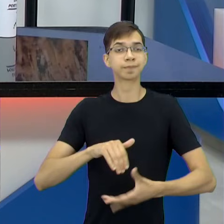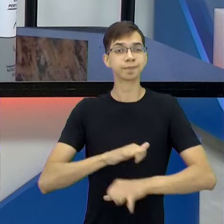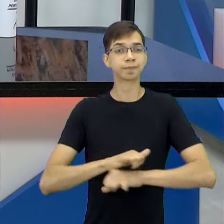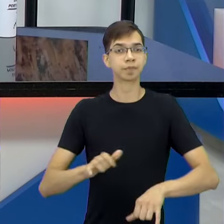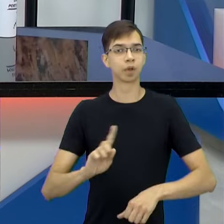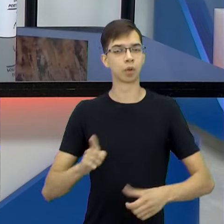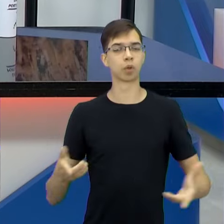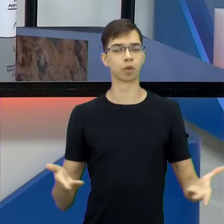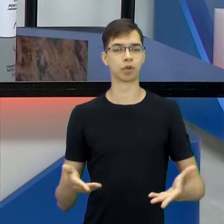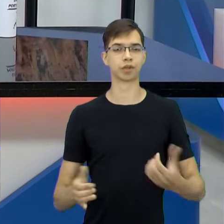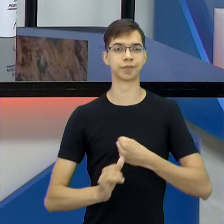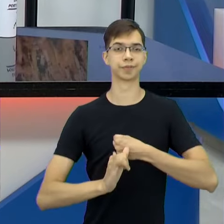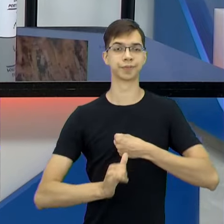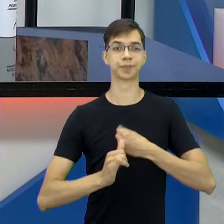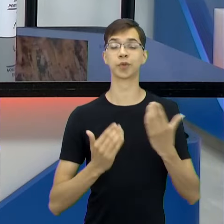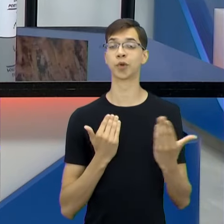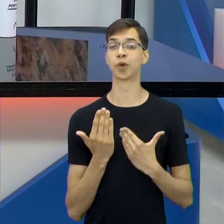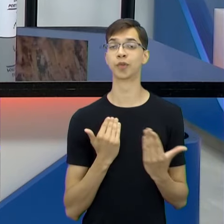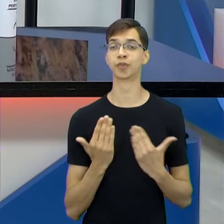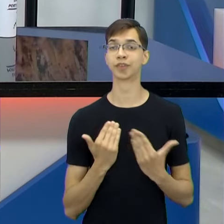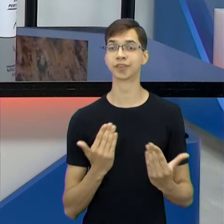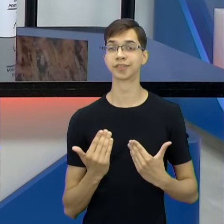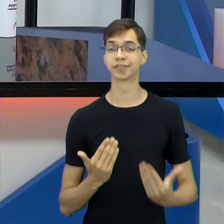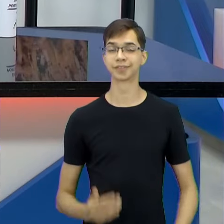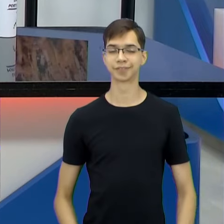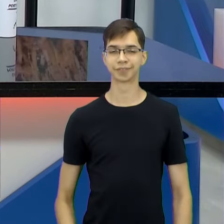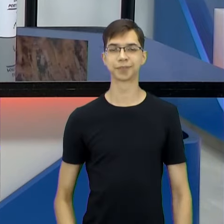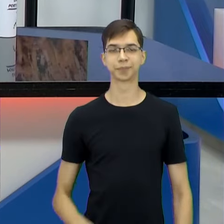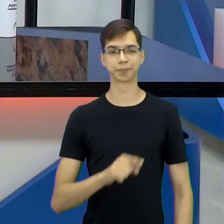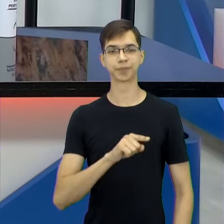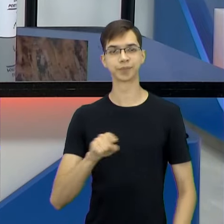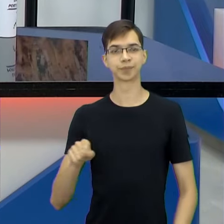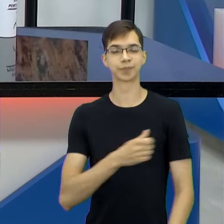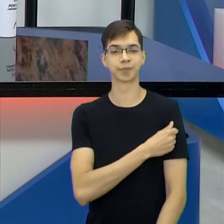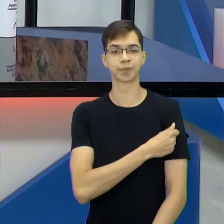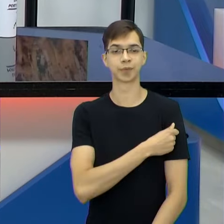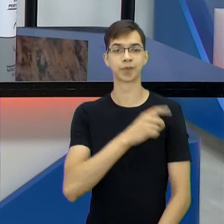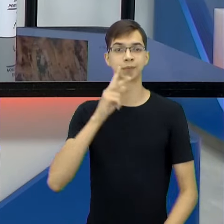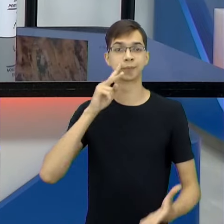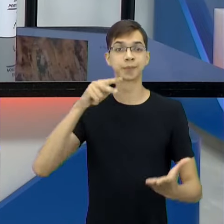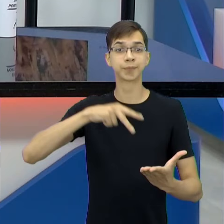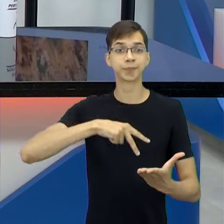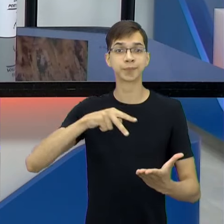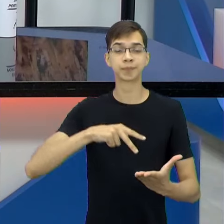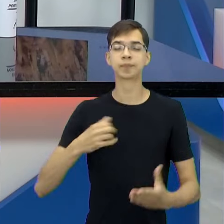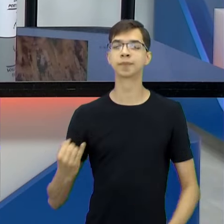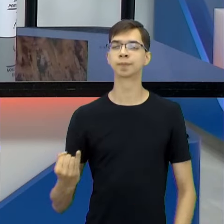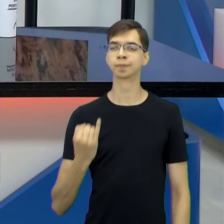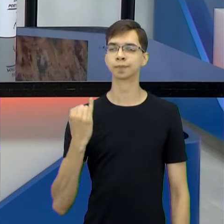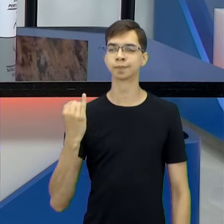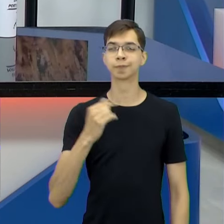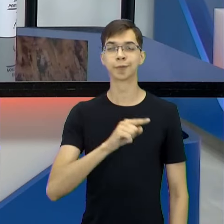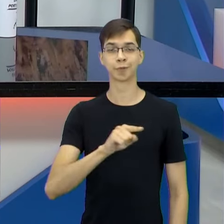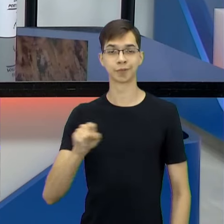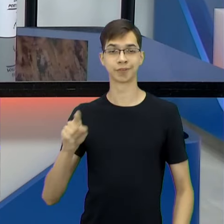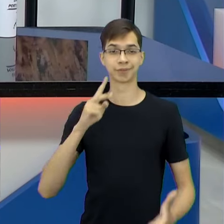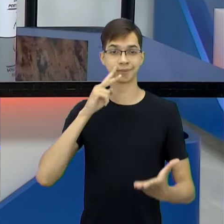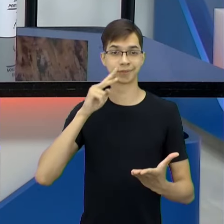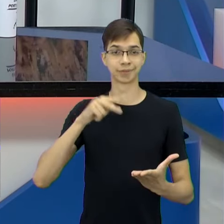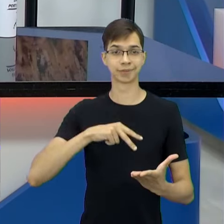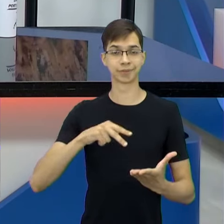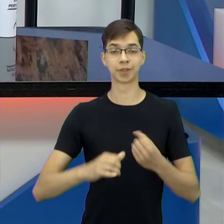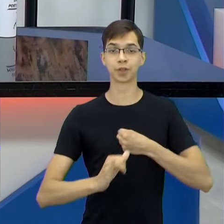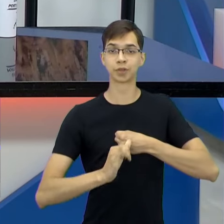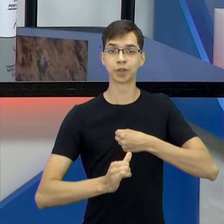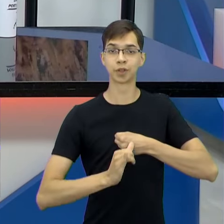sobre crônica. Verdade, sobre crônica. E aí, olha só, os estudantes vão fazer essa leitura e como foi importante você fazer a leitura da sua